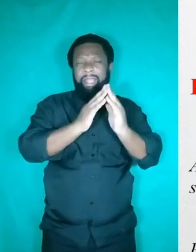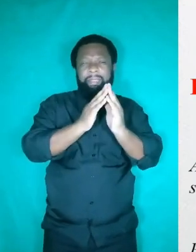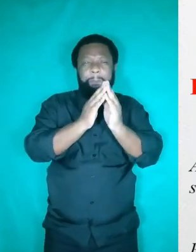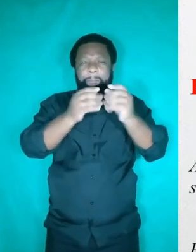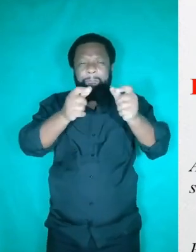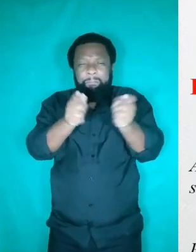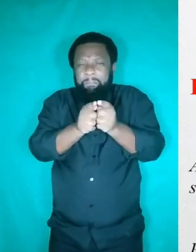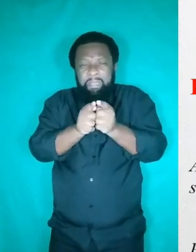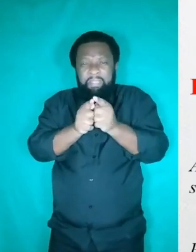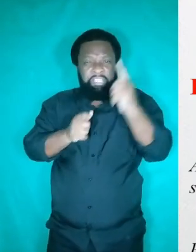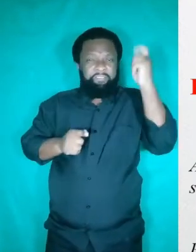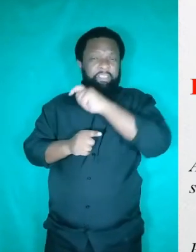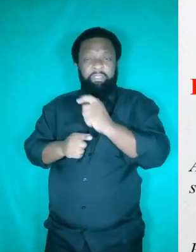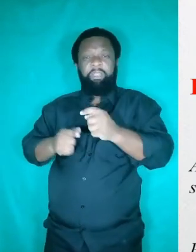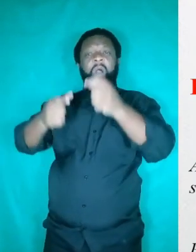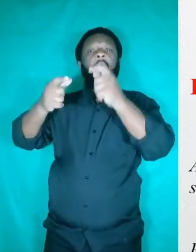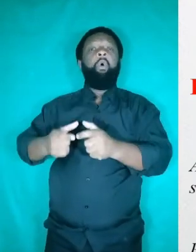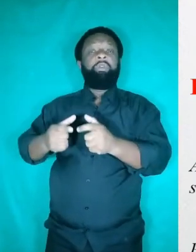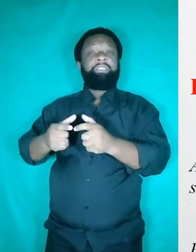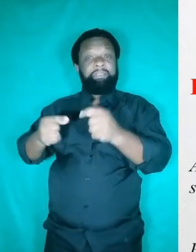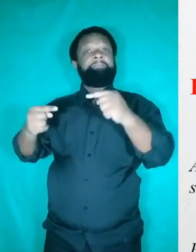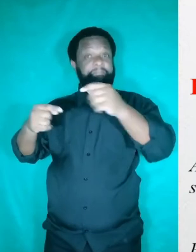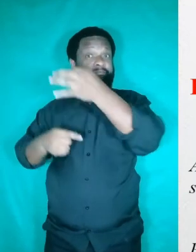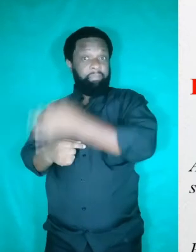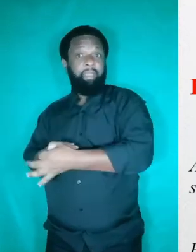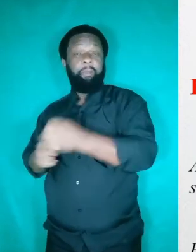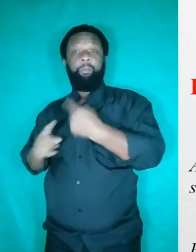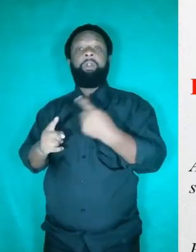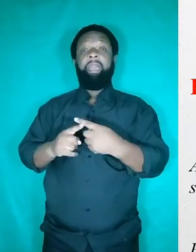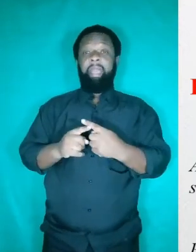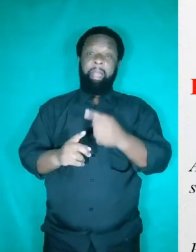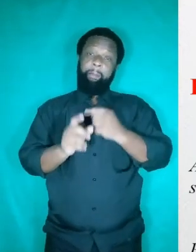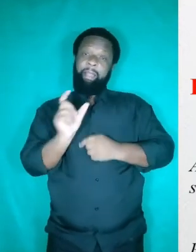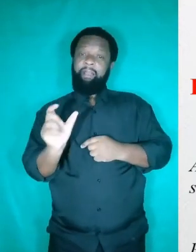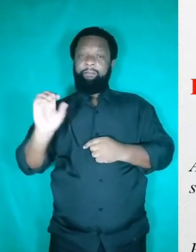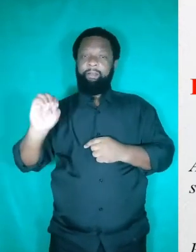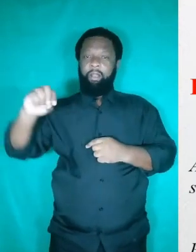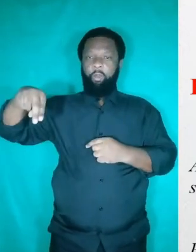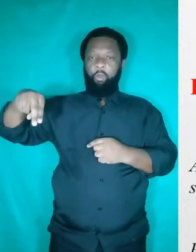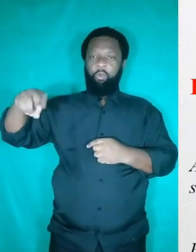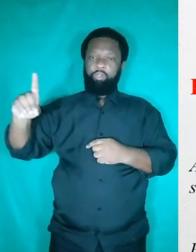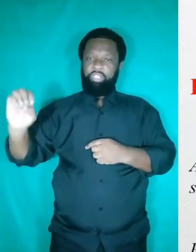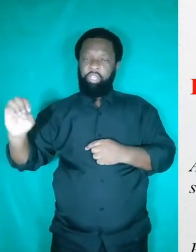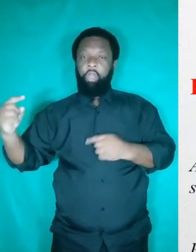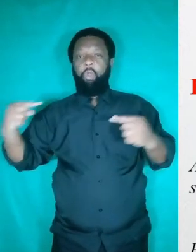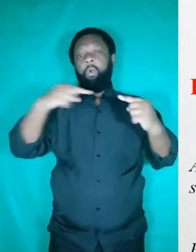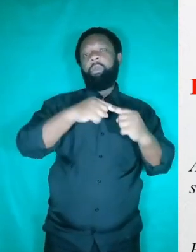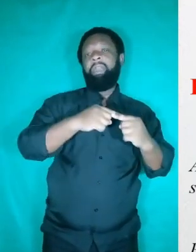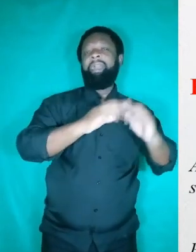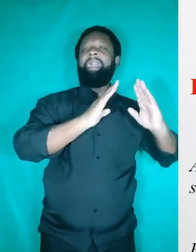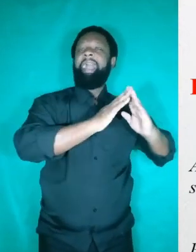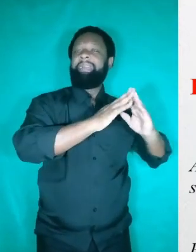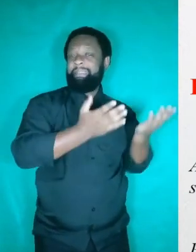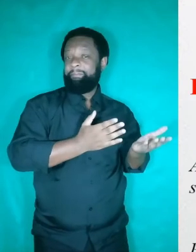correto. O ONDE foi usado para retomar a palavra casa, e casa é um lugar. Então, quando você for usar o ONDE,